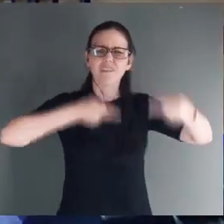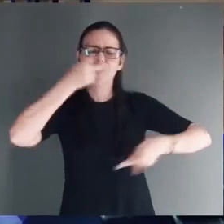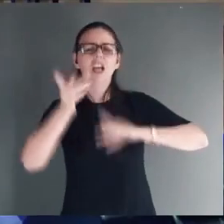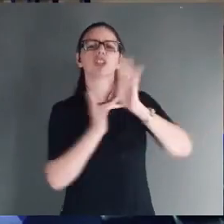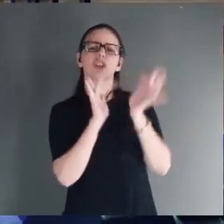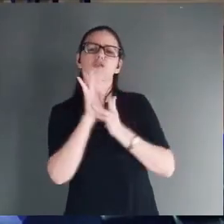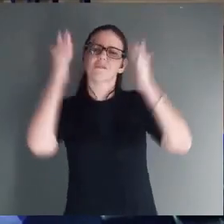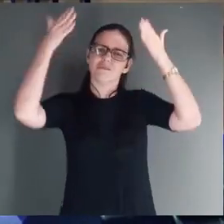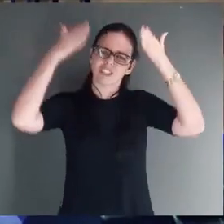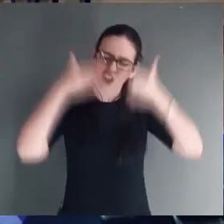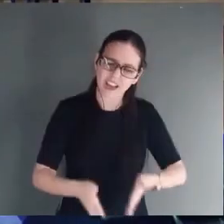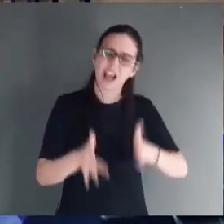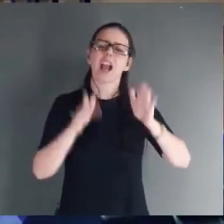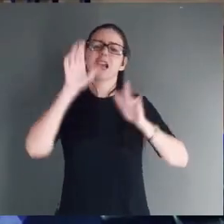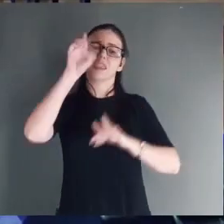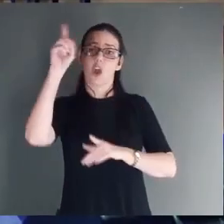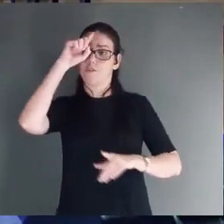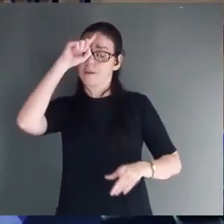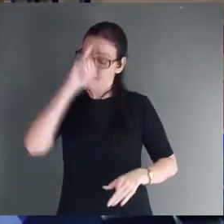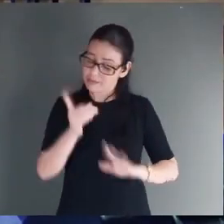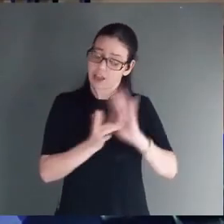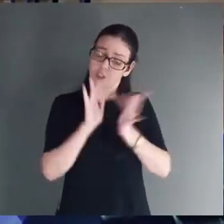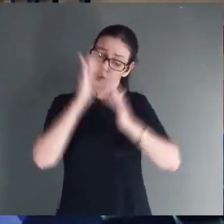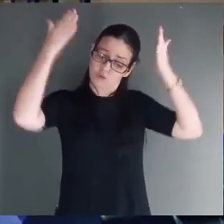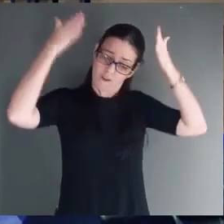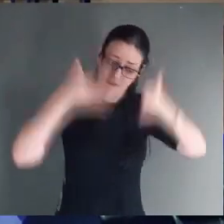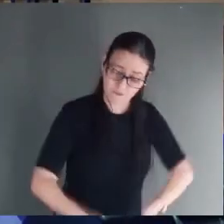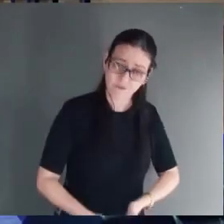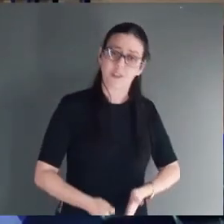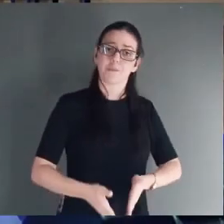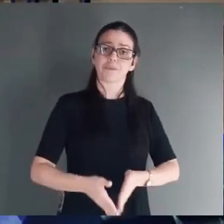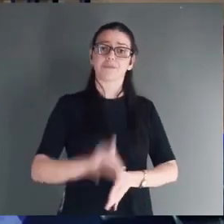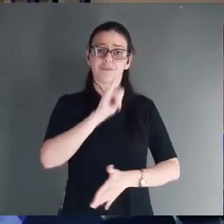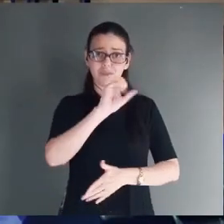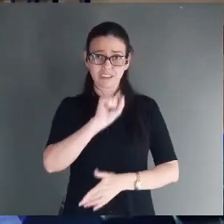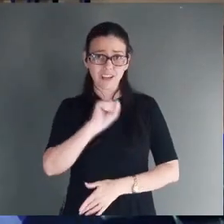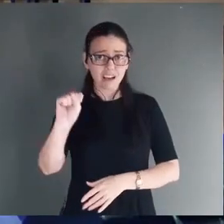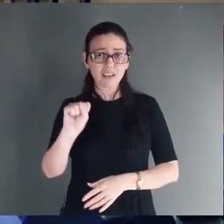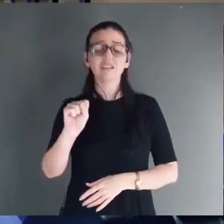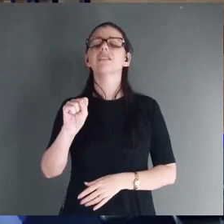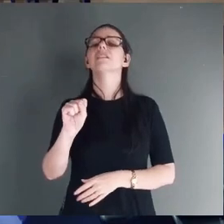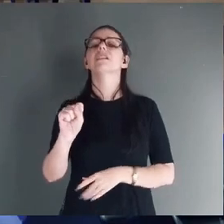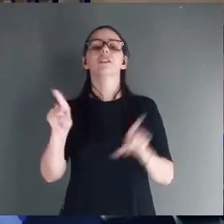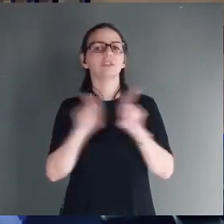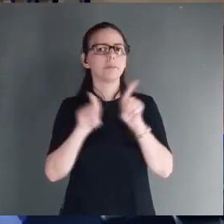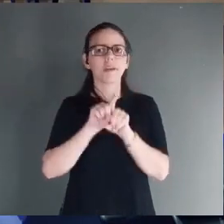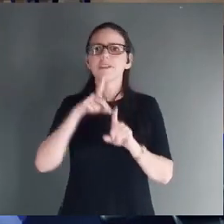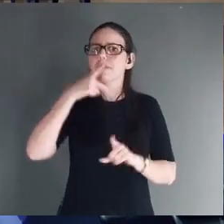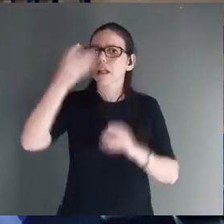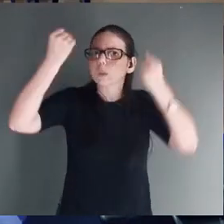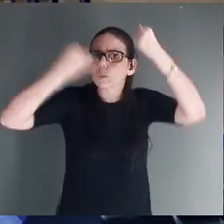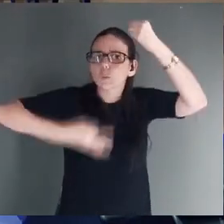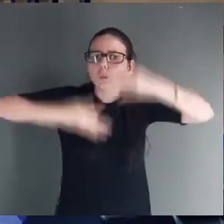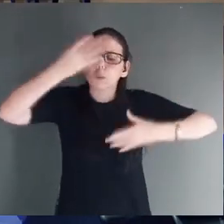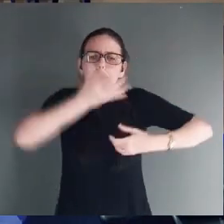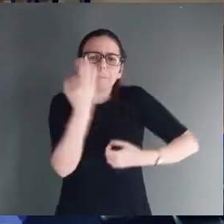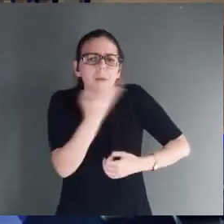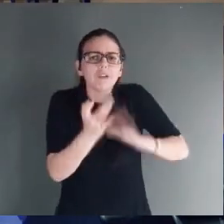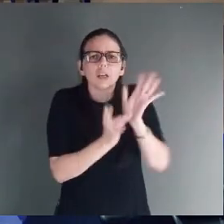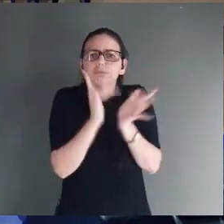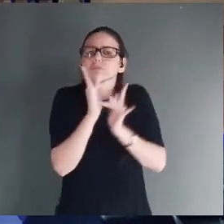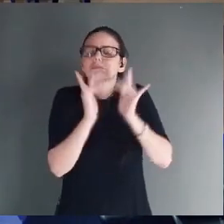Messias, que Deus enviaria. Isaías profetizou. Isaías é o livro mais messiânico, messiânico do Antigo